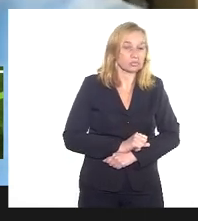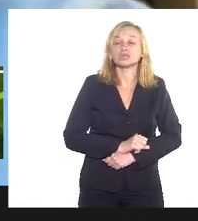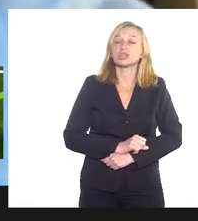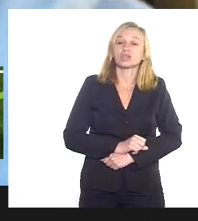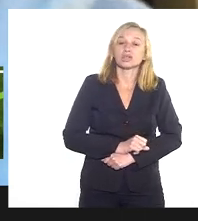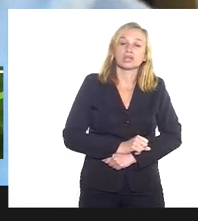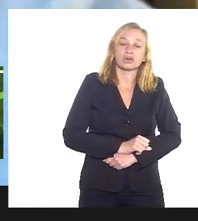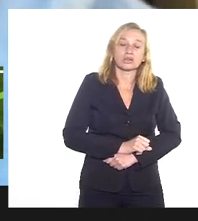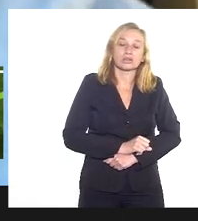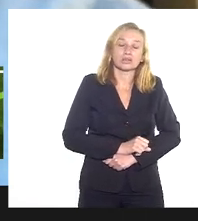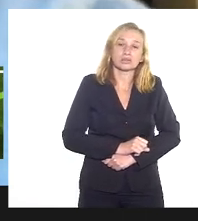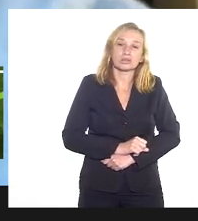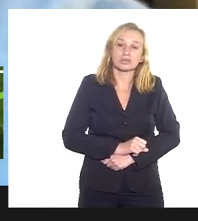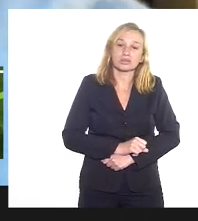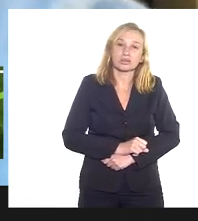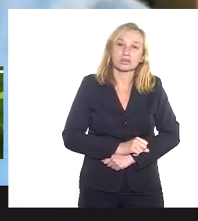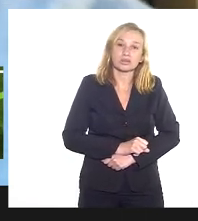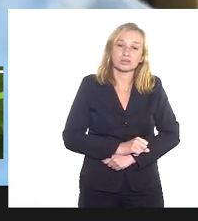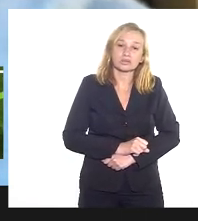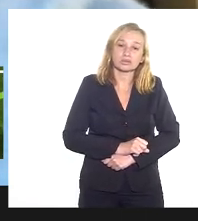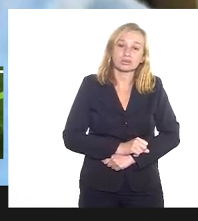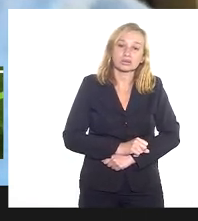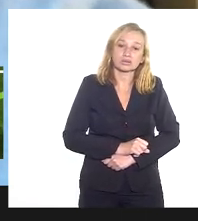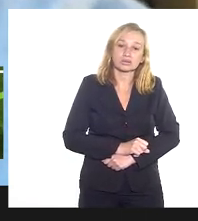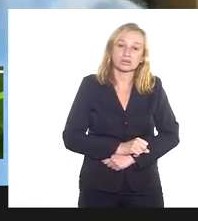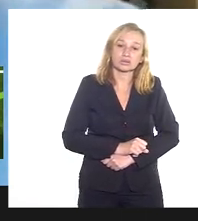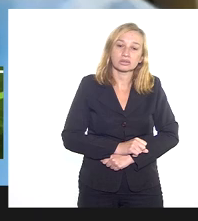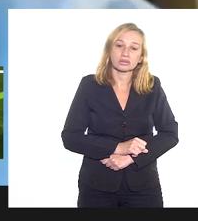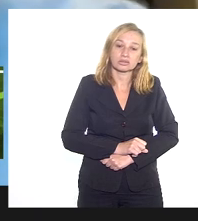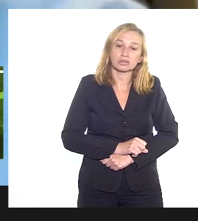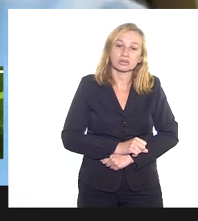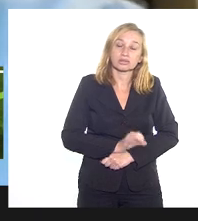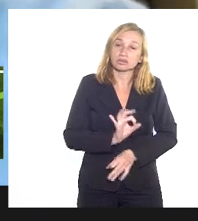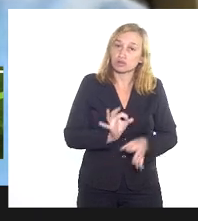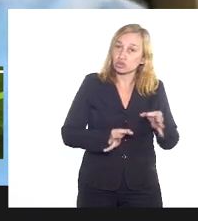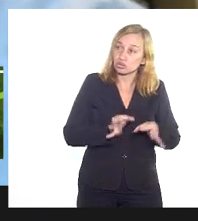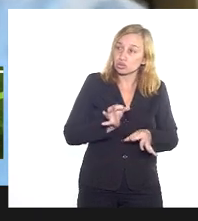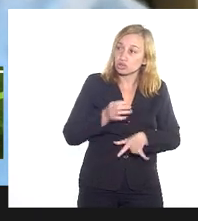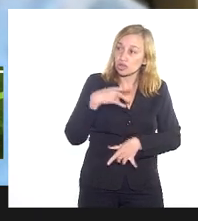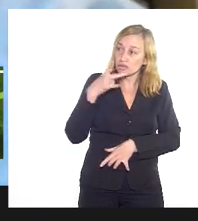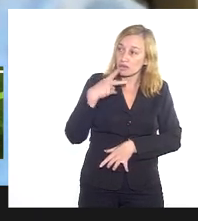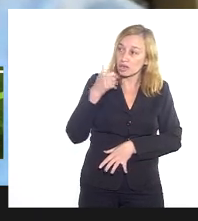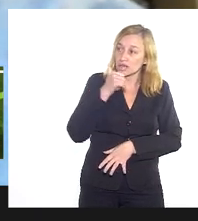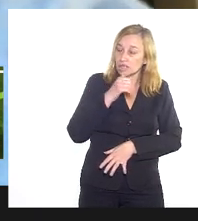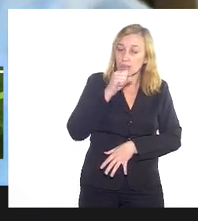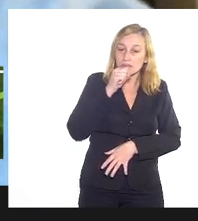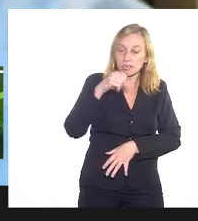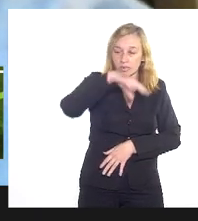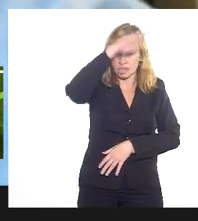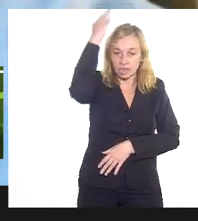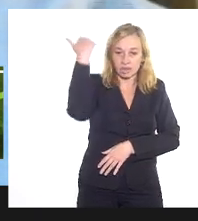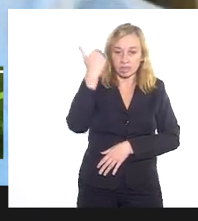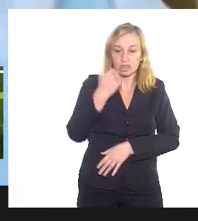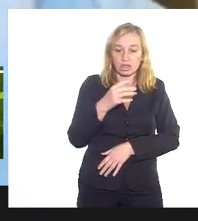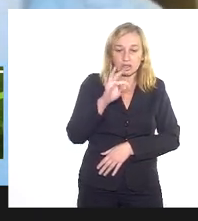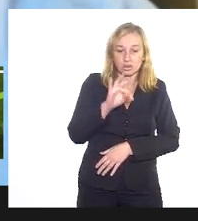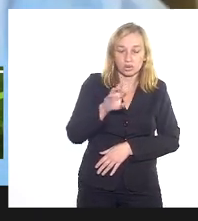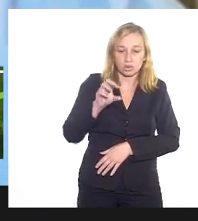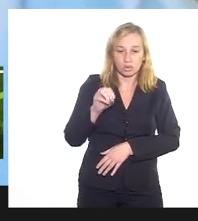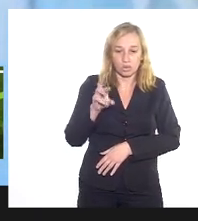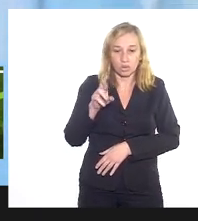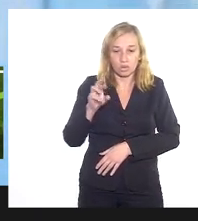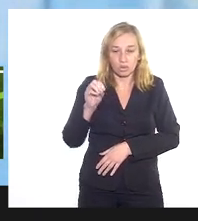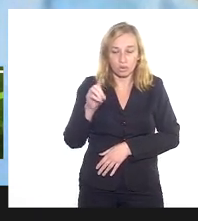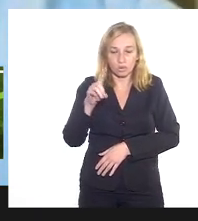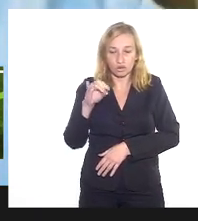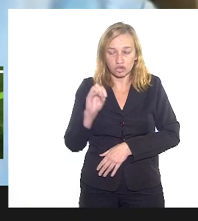pouco às declarações muito justas da mãe Torundi. Então, só para você ter